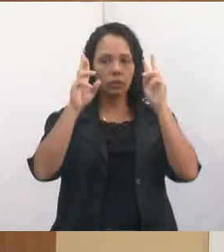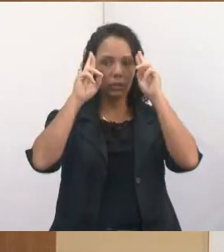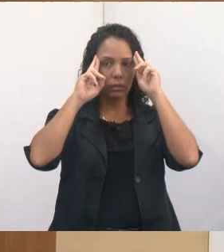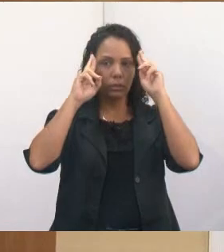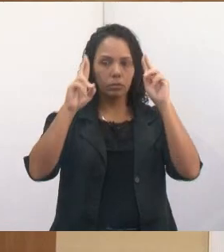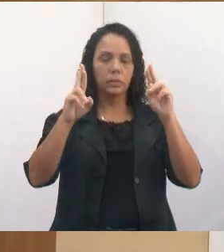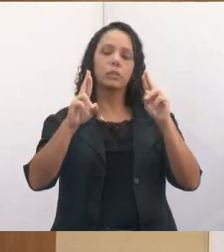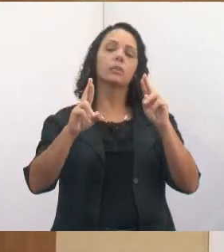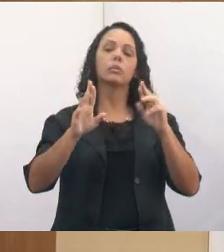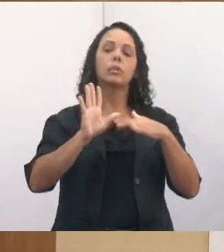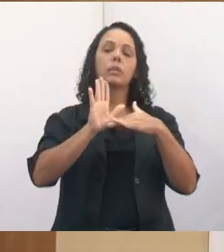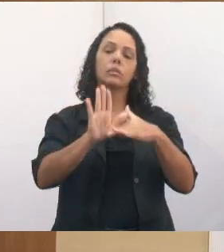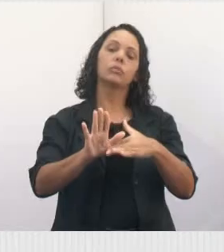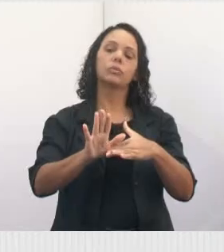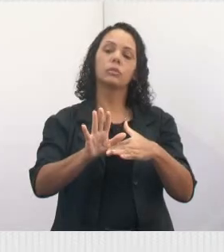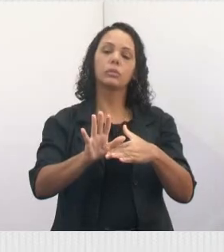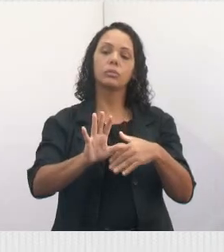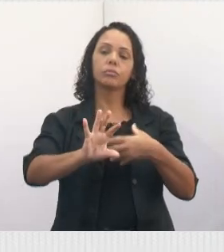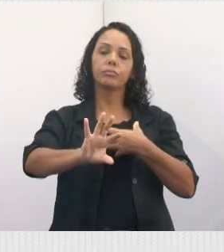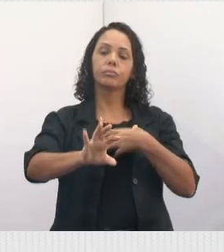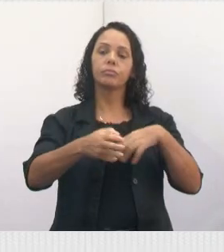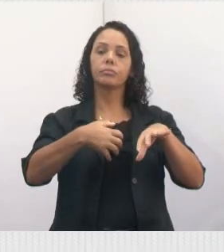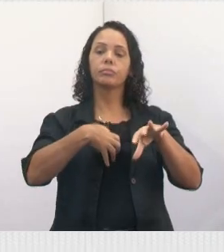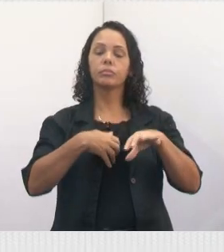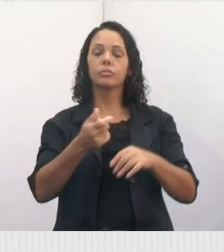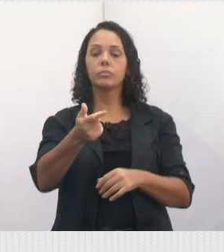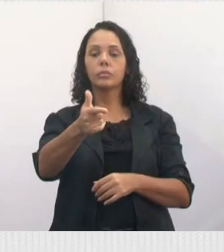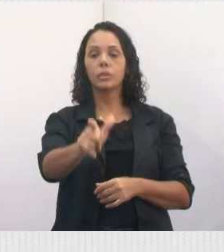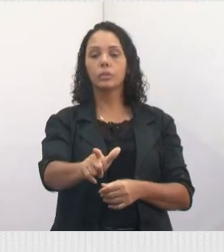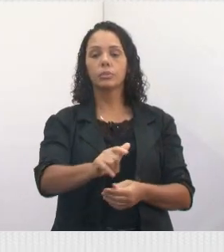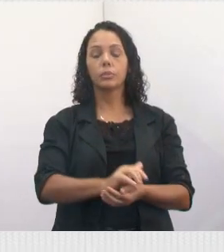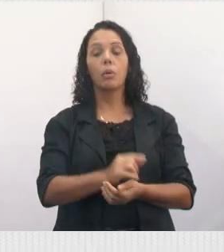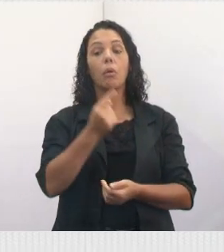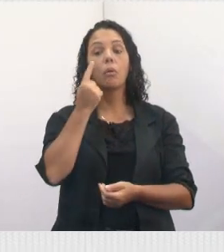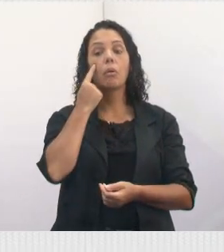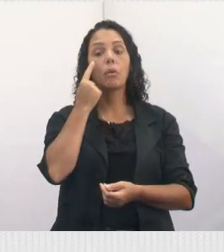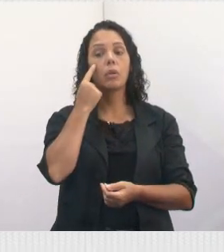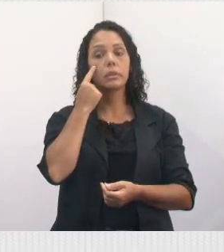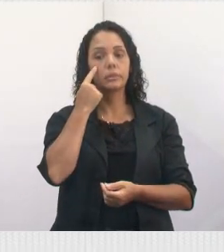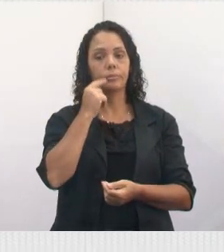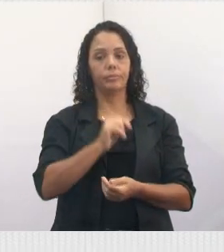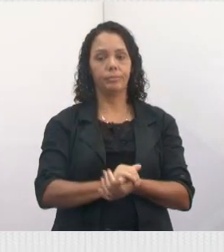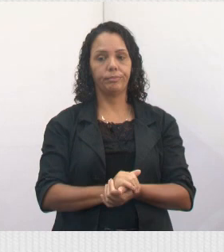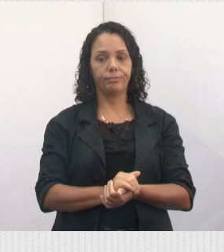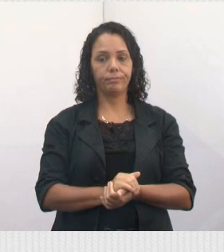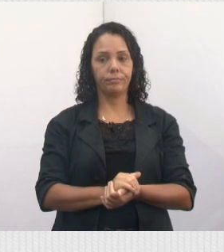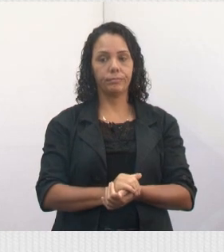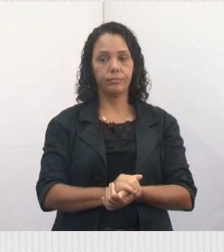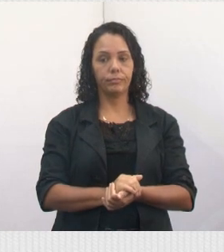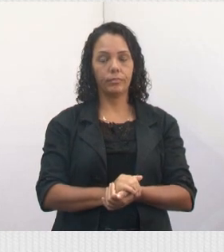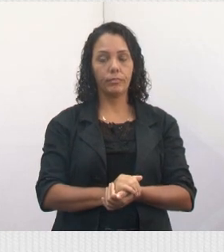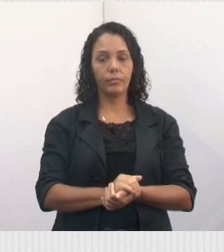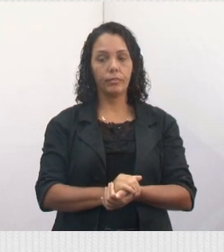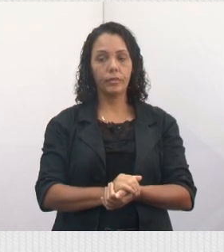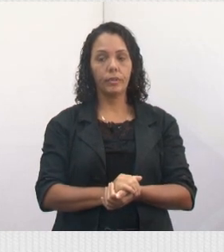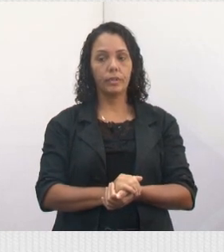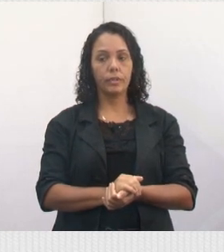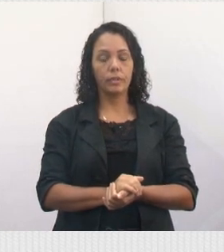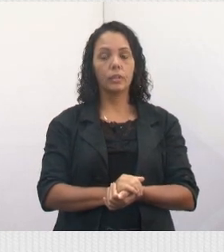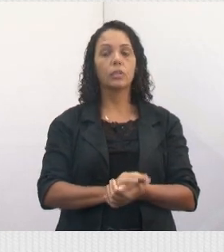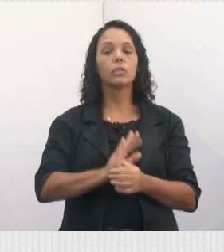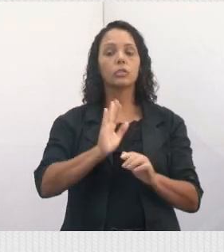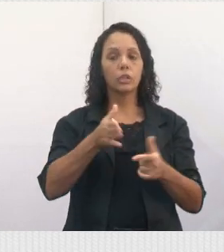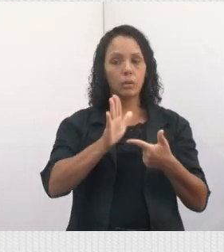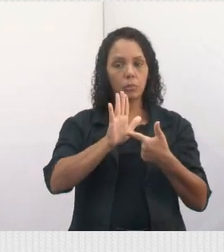solidariedade e compaixão. Próximo vídeo. Olha só, gente, olha essa situação, tá? Isso aí passou, acho que até no